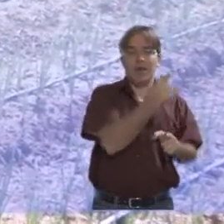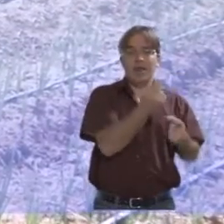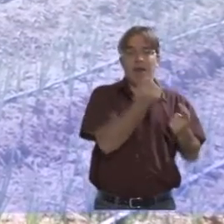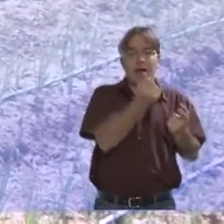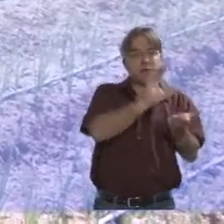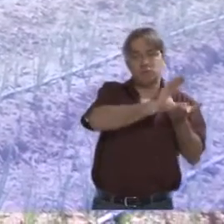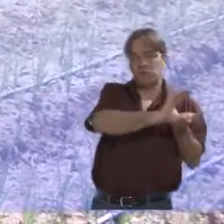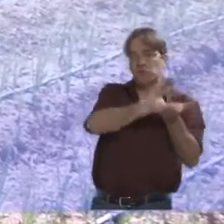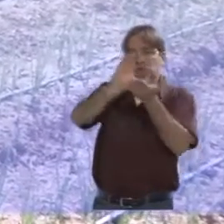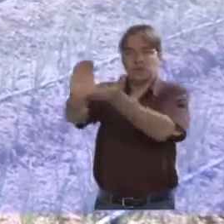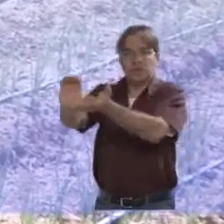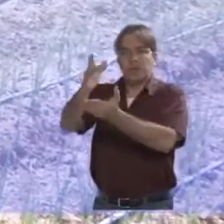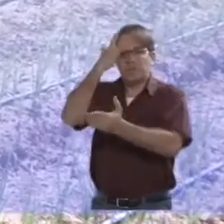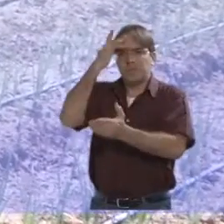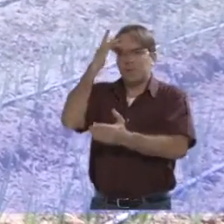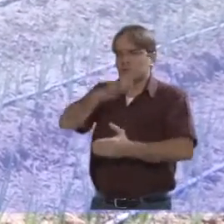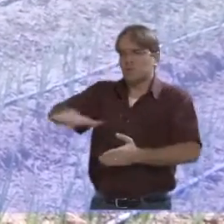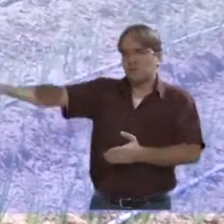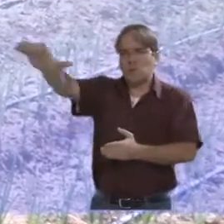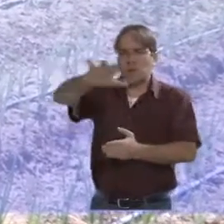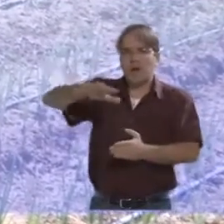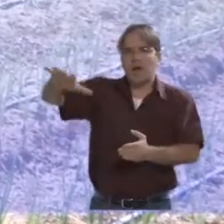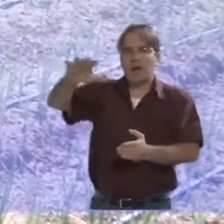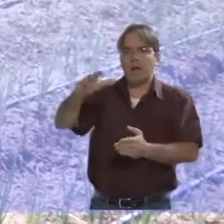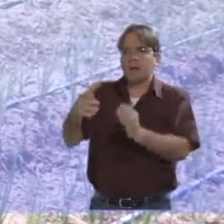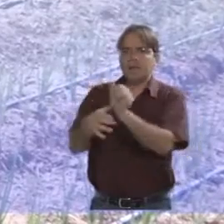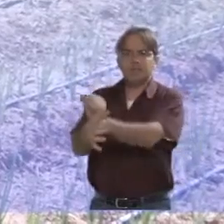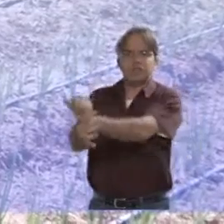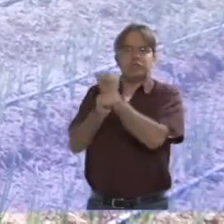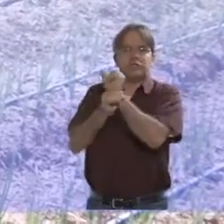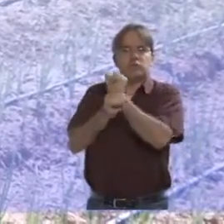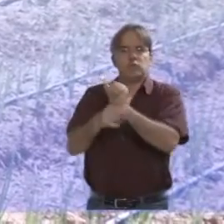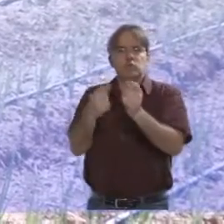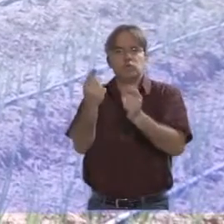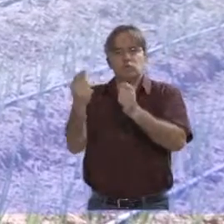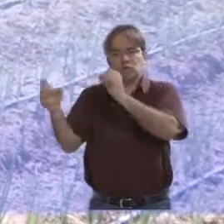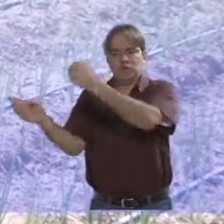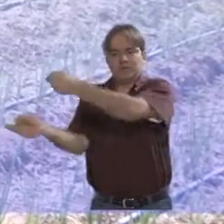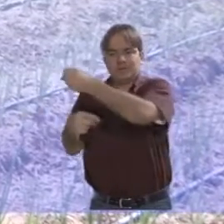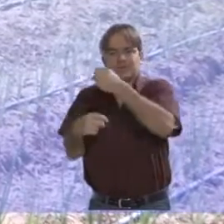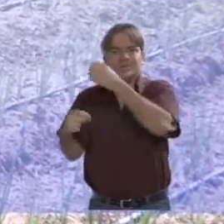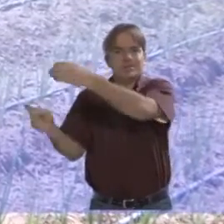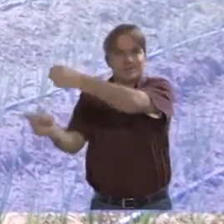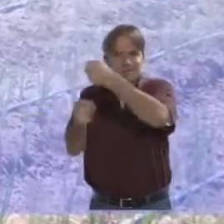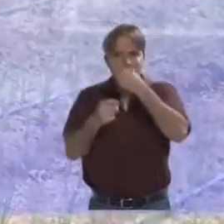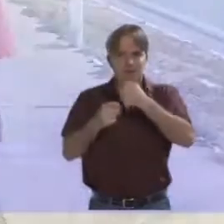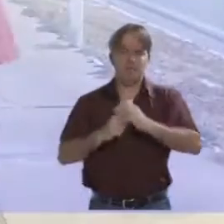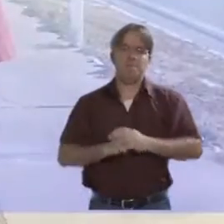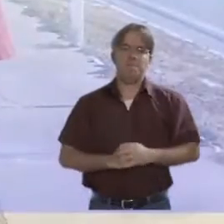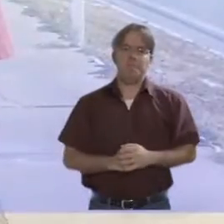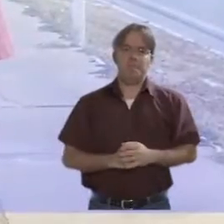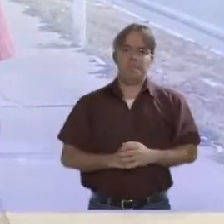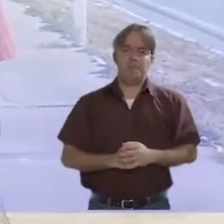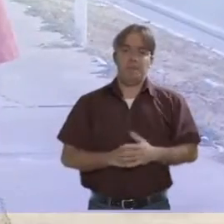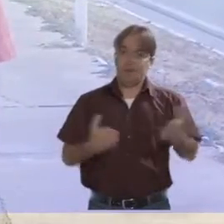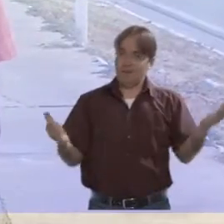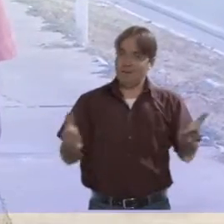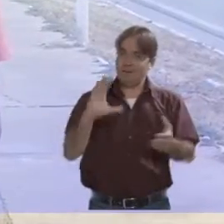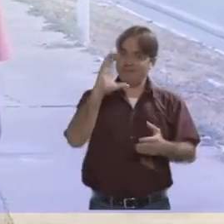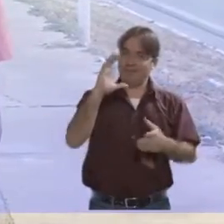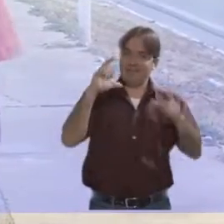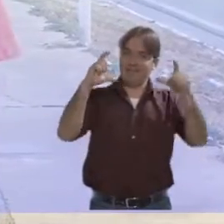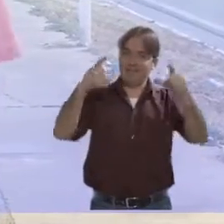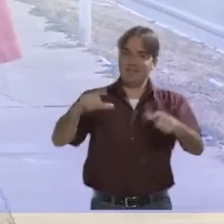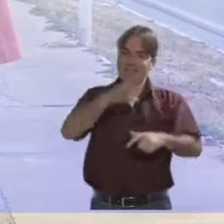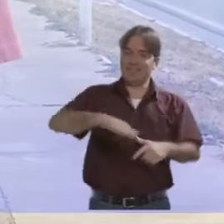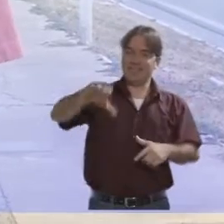também ter essa informação para o pessoal receber seguro safra. Nessa edição do Ciência do